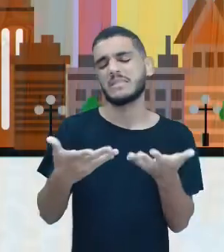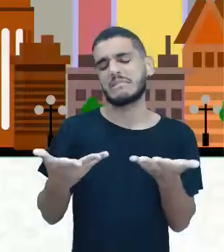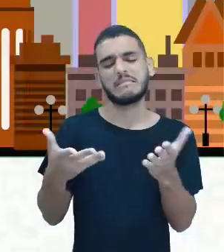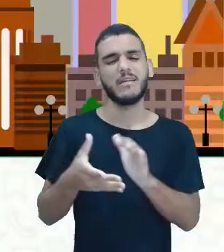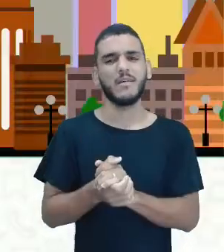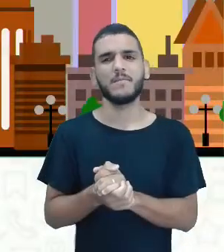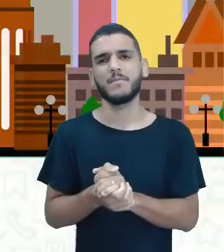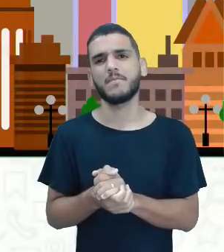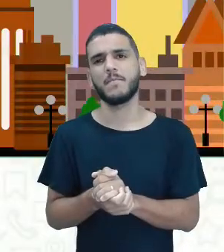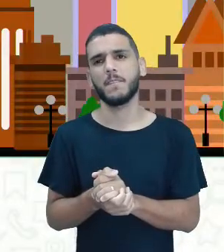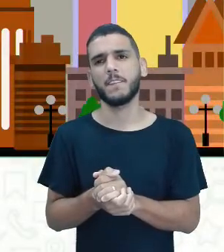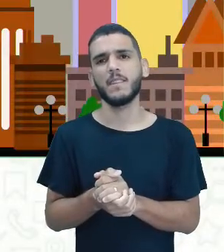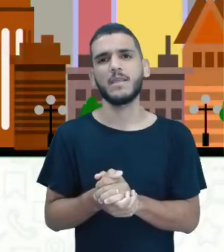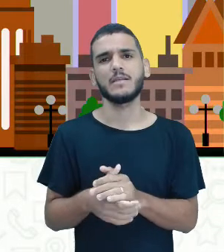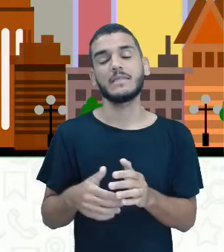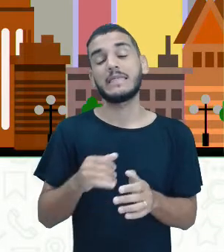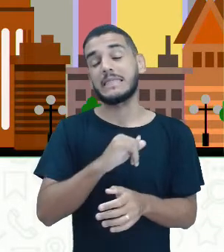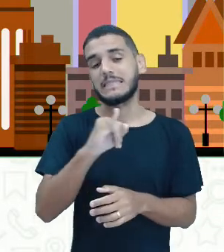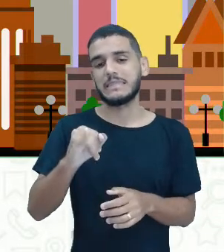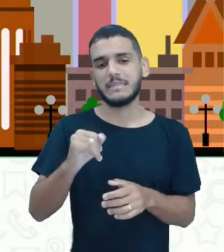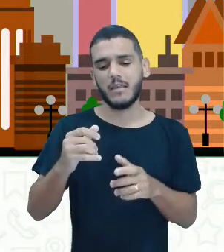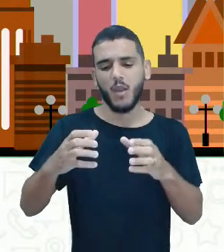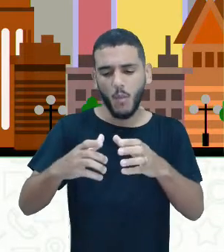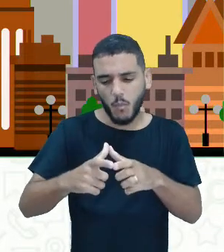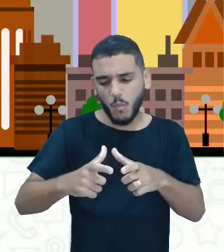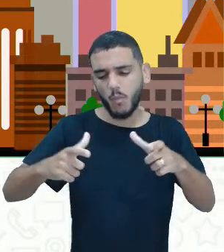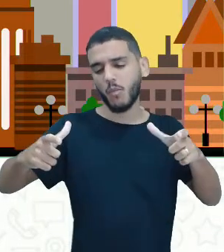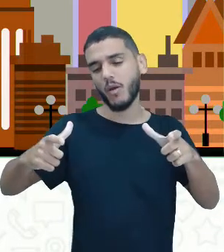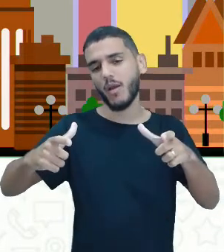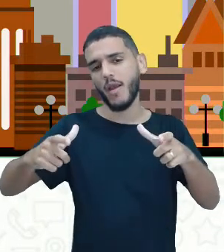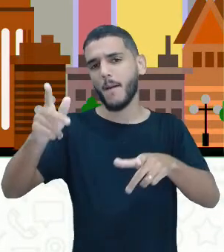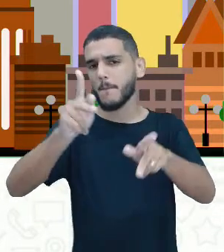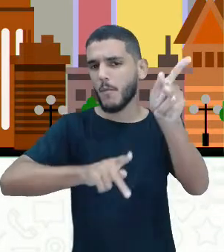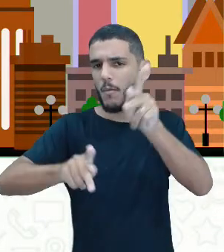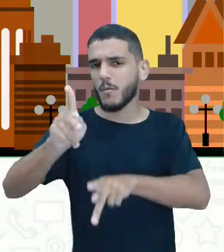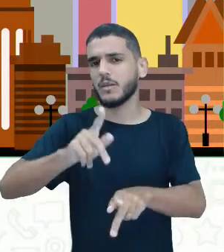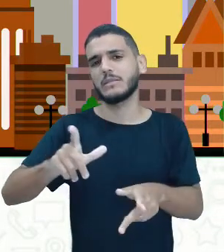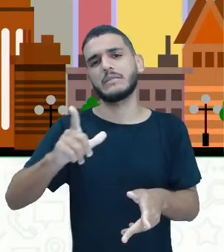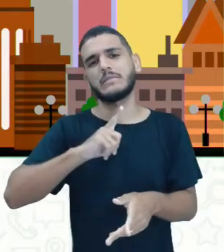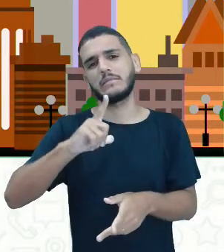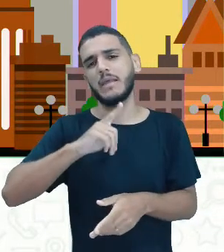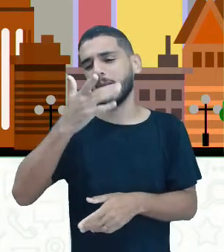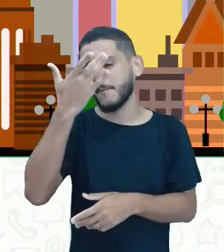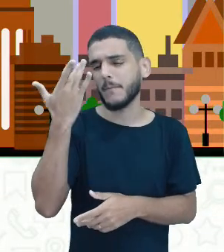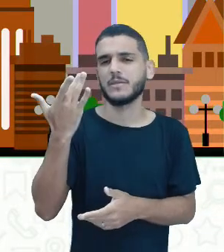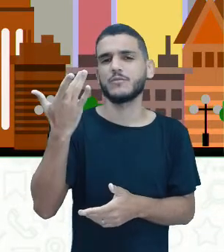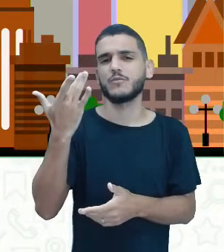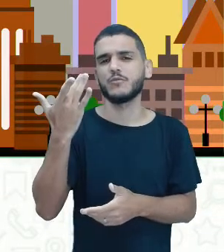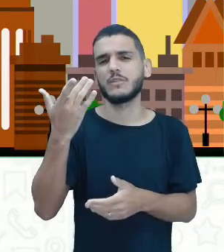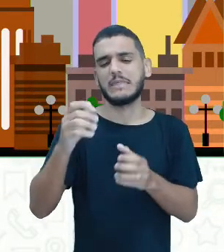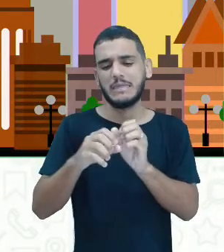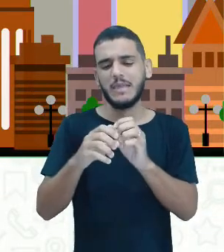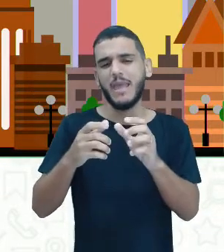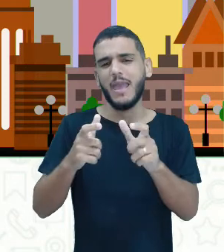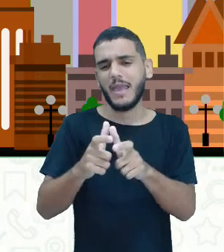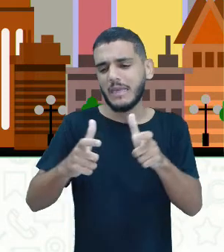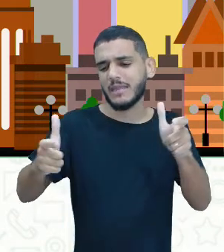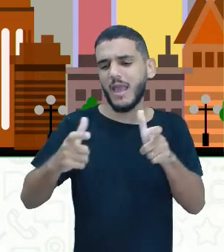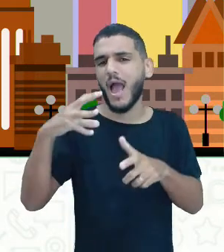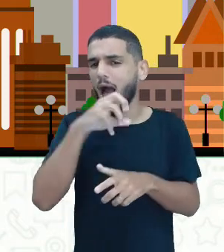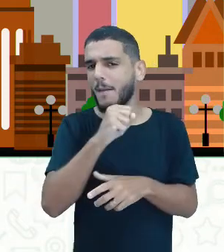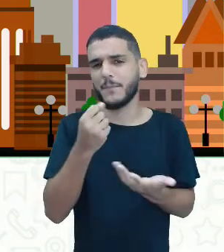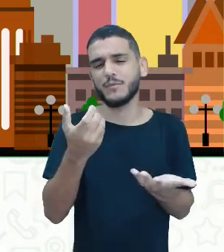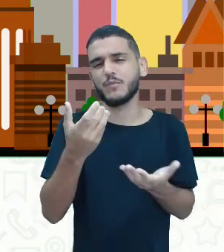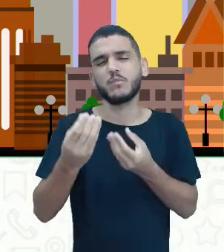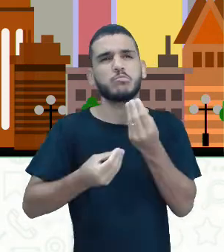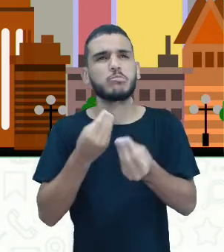tá? A taxa de crescimento populacional, aquela cidade está crescendo muito rápido, será que o abastecimento